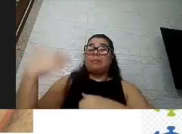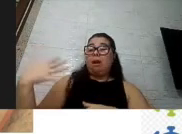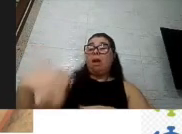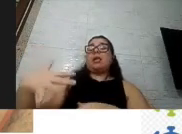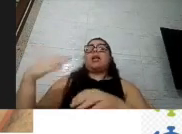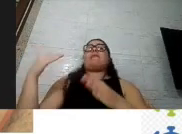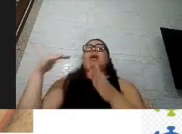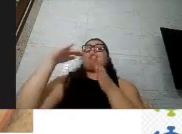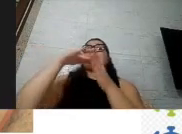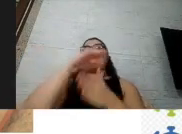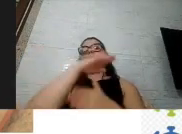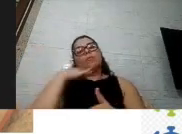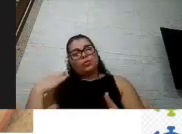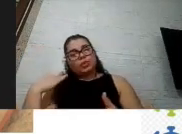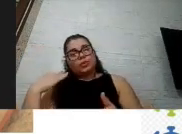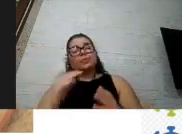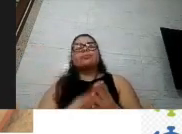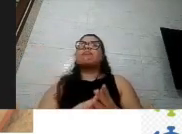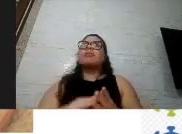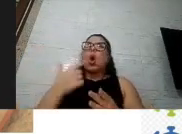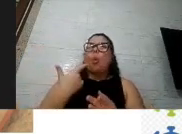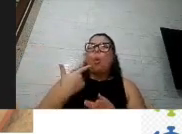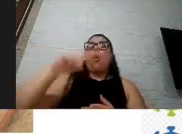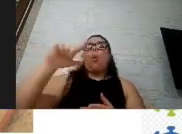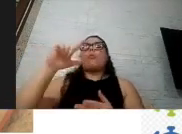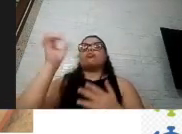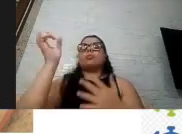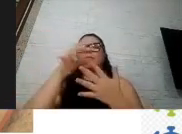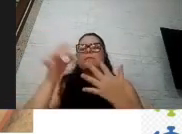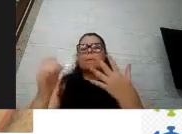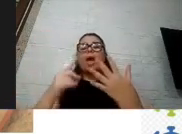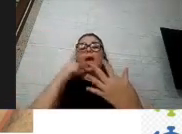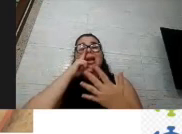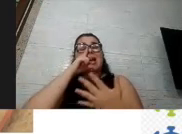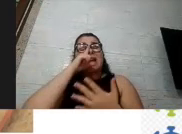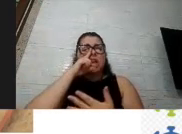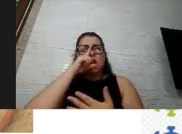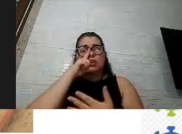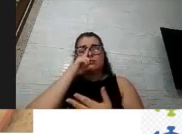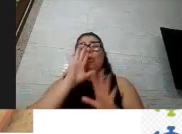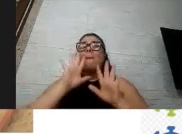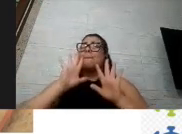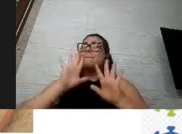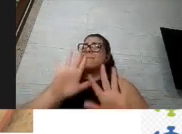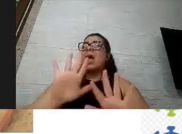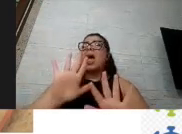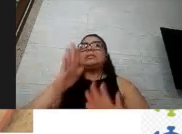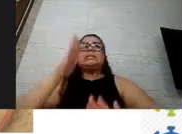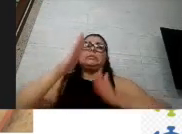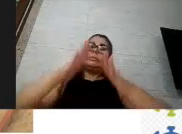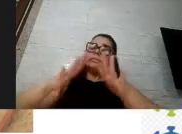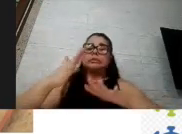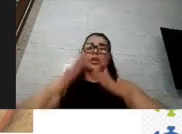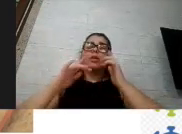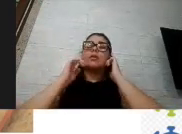outros potenciais fatores de risco mas não foi significante ainda nessa amostra pode ser